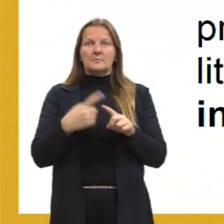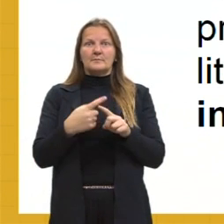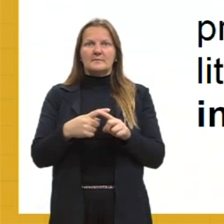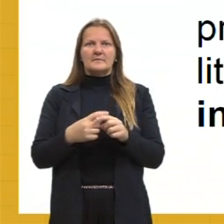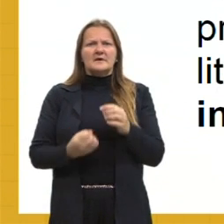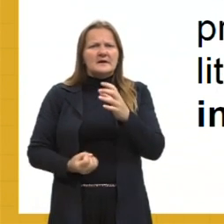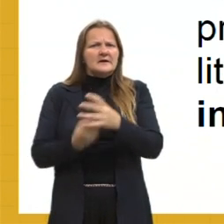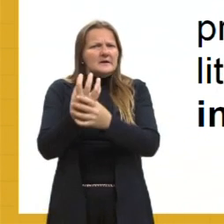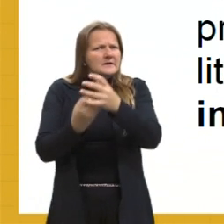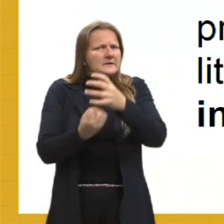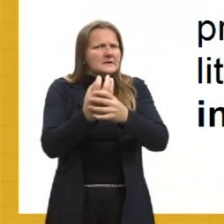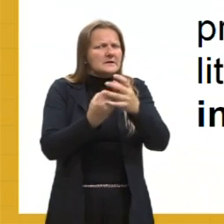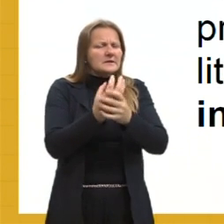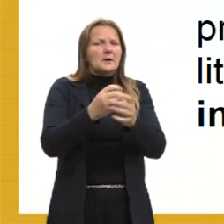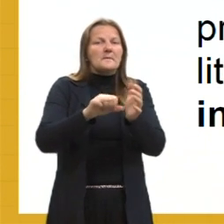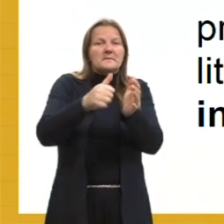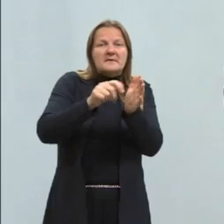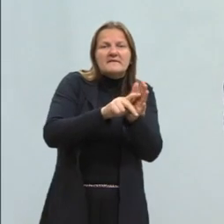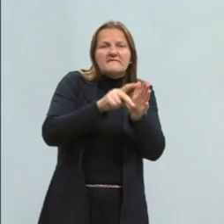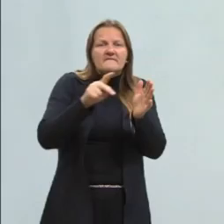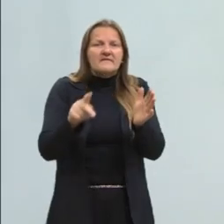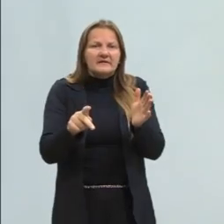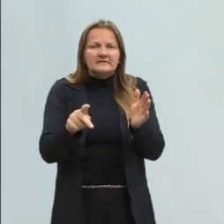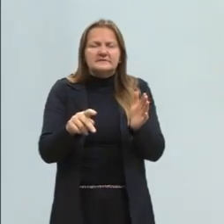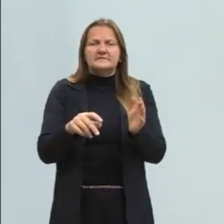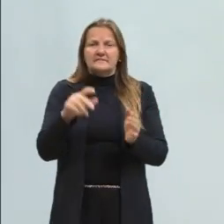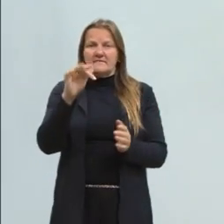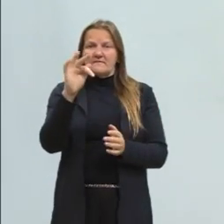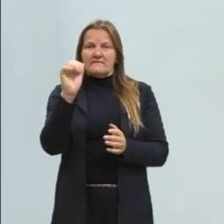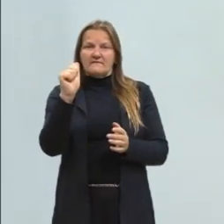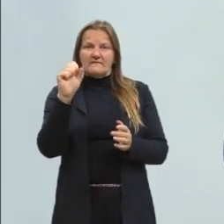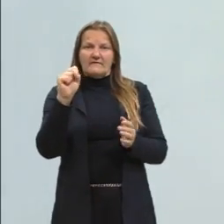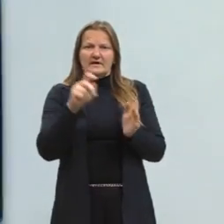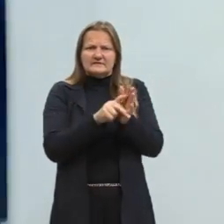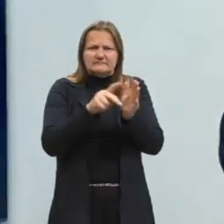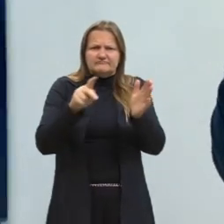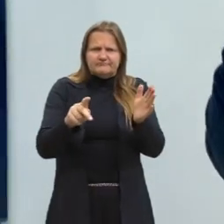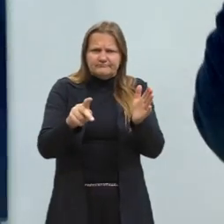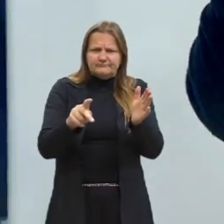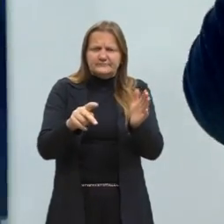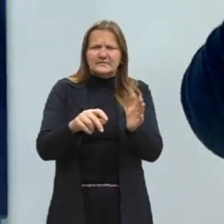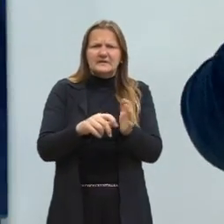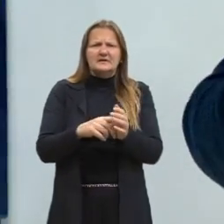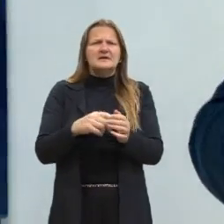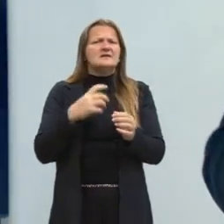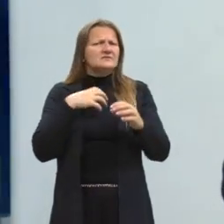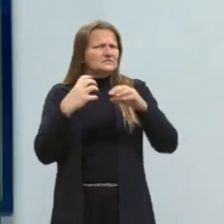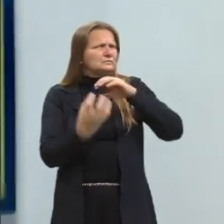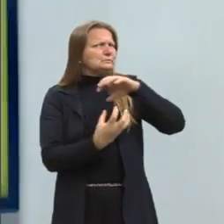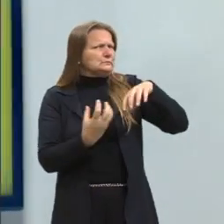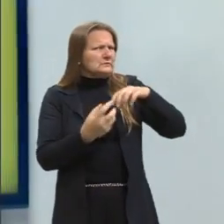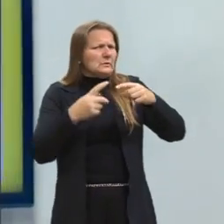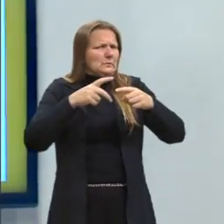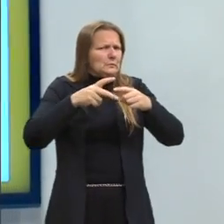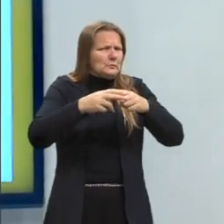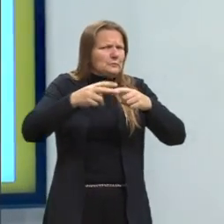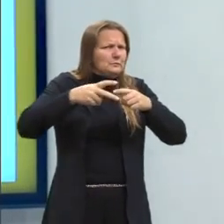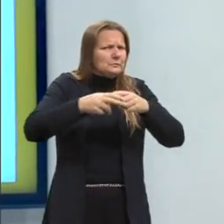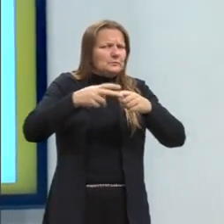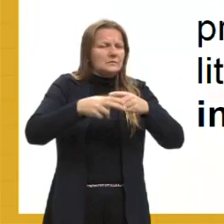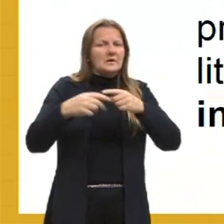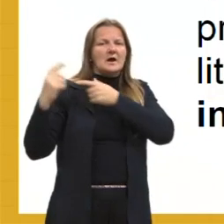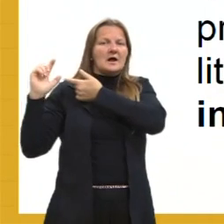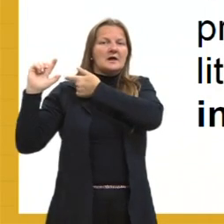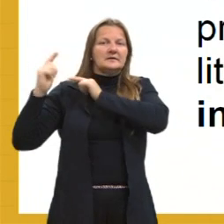lembra lá da primeira fase, lembra que eu falei para vocês que era uma fase mais rebelde, né? Onde eles queriam romper com essa tradição